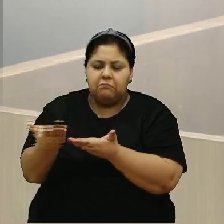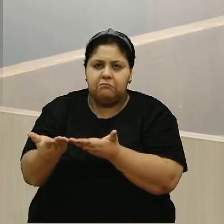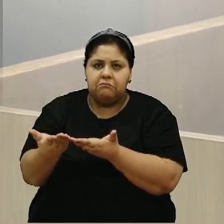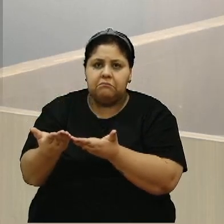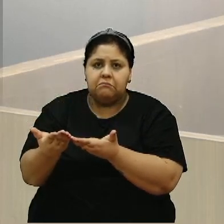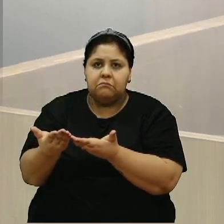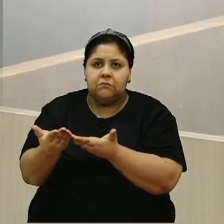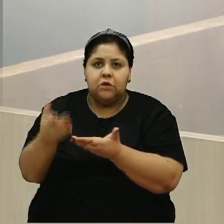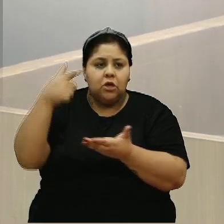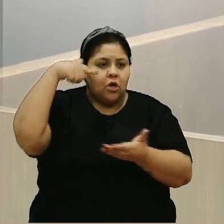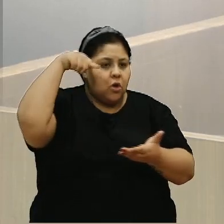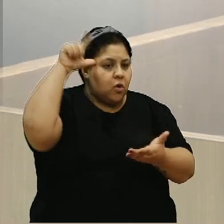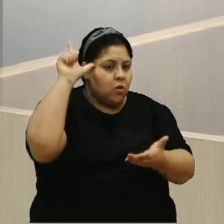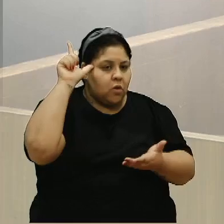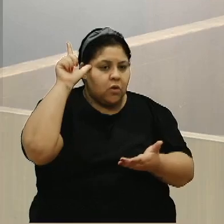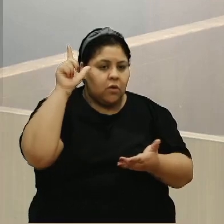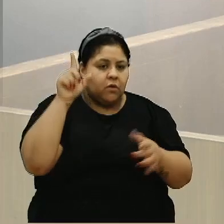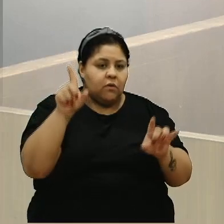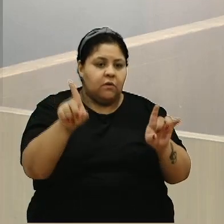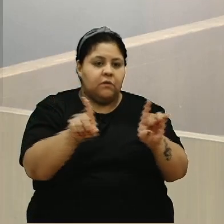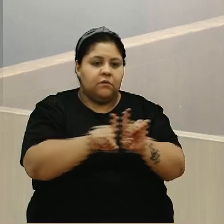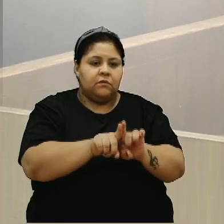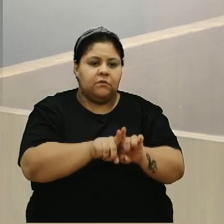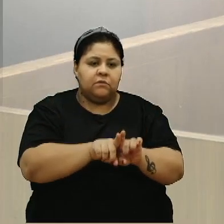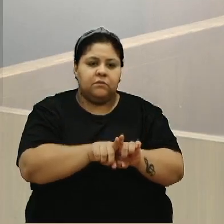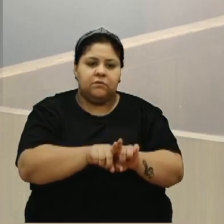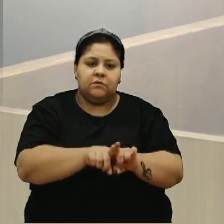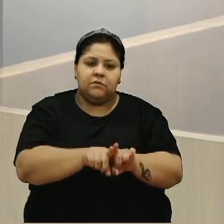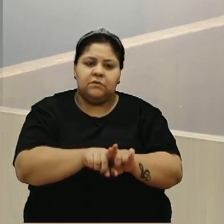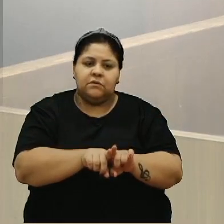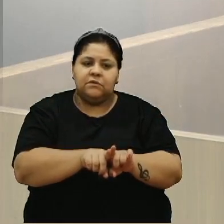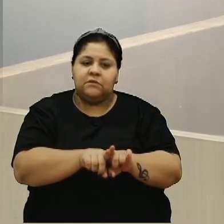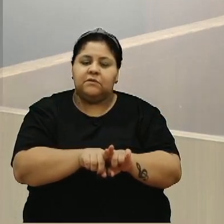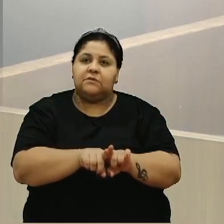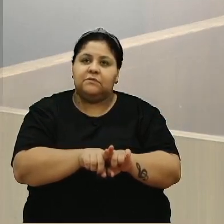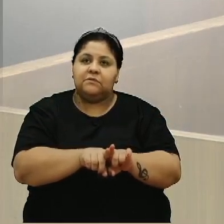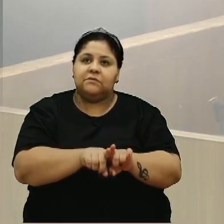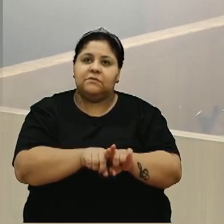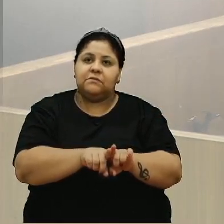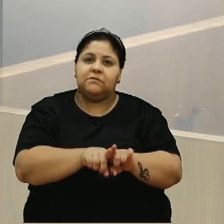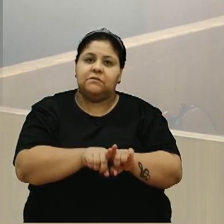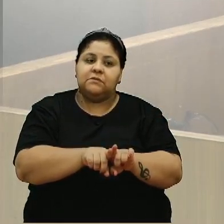Aí ontem foram lá fazer vídeo que vão abrir.